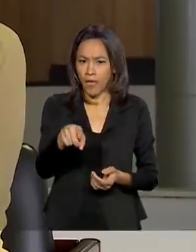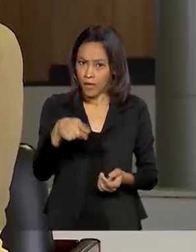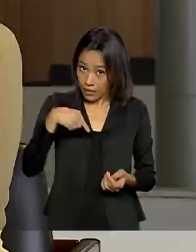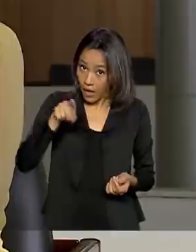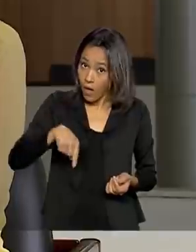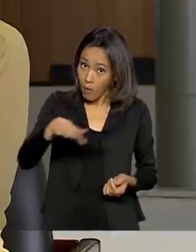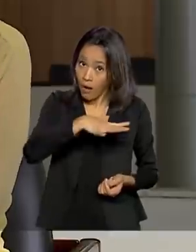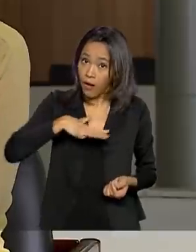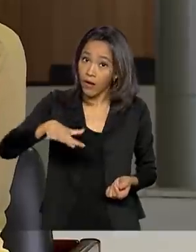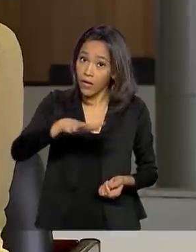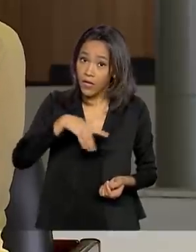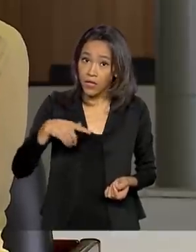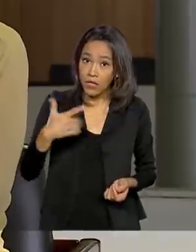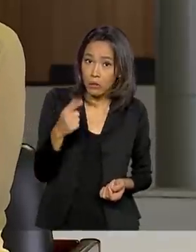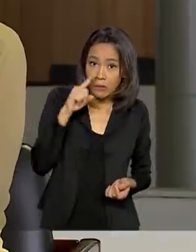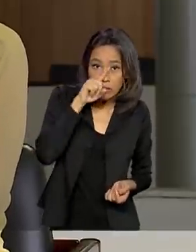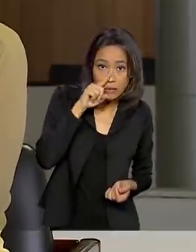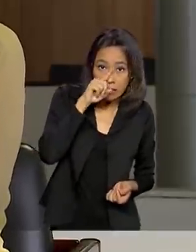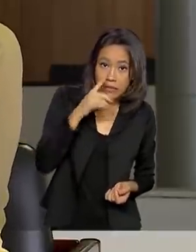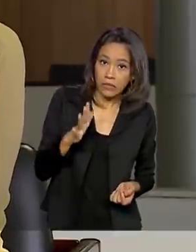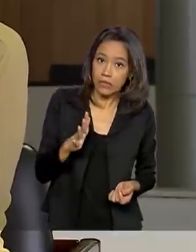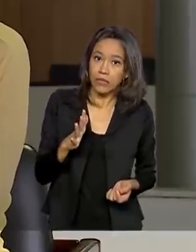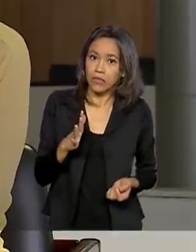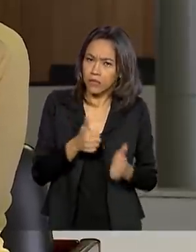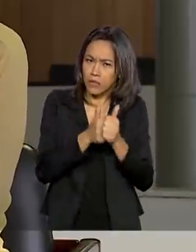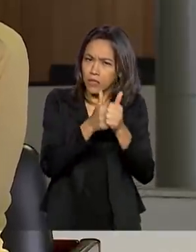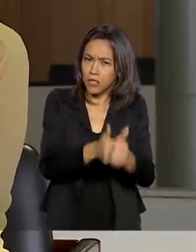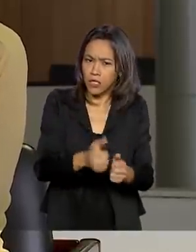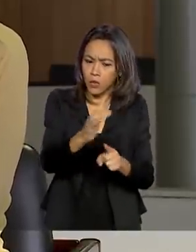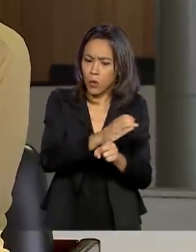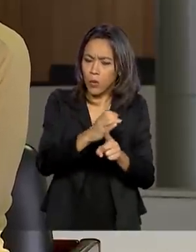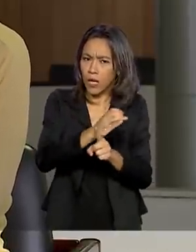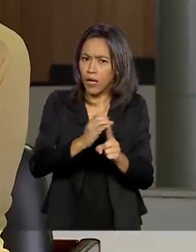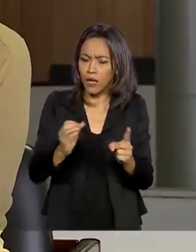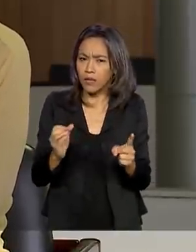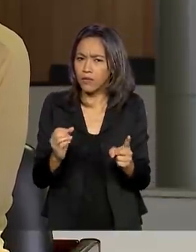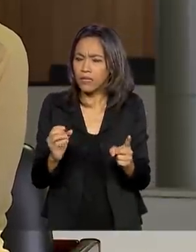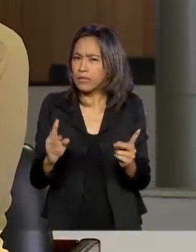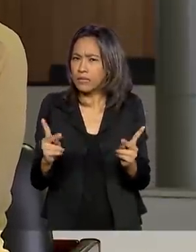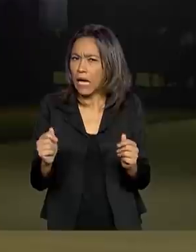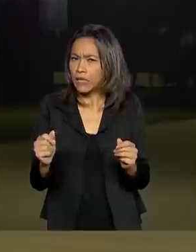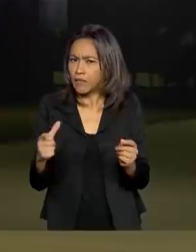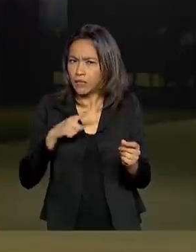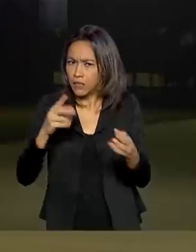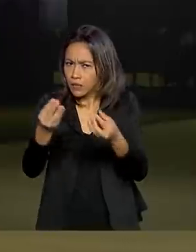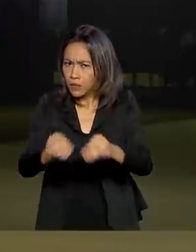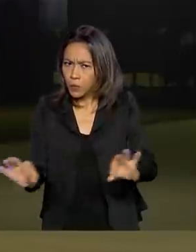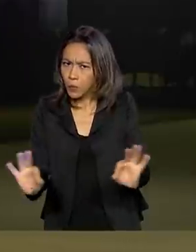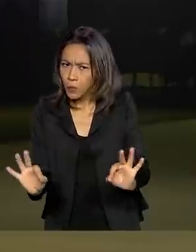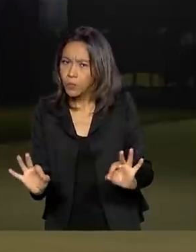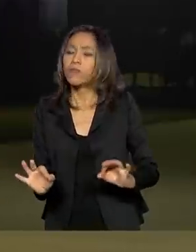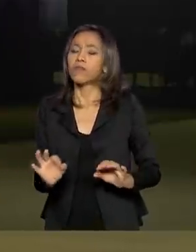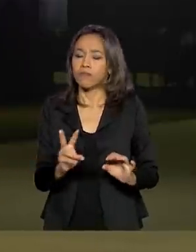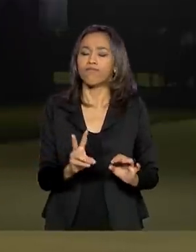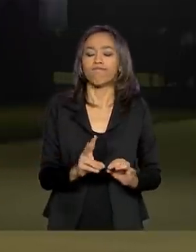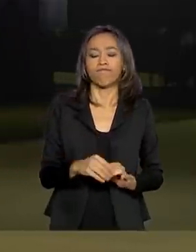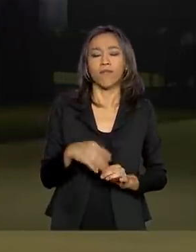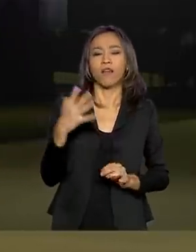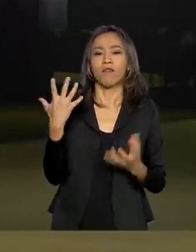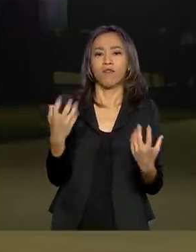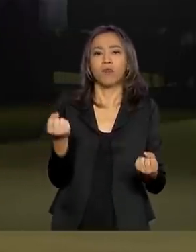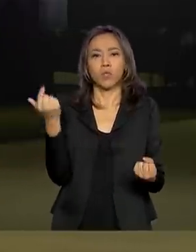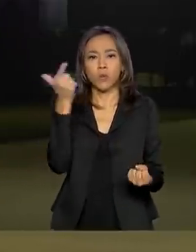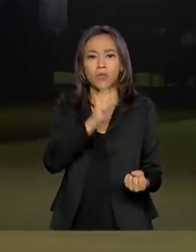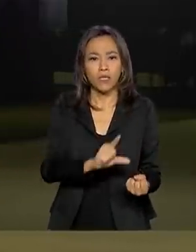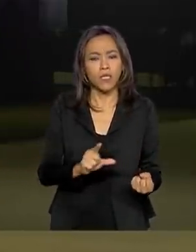riscos, seguindo esse cronograma, nada vai ser atingido. Nós vamos conseguir praticamente manter